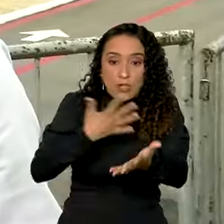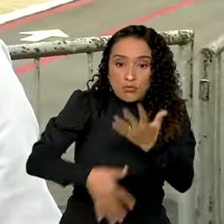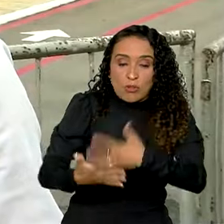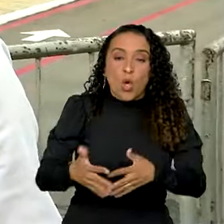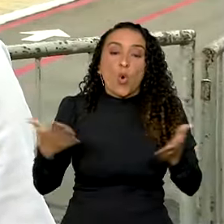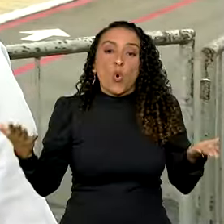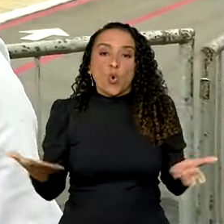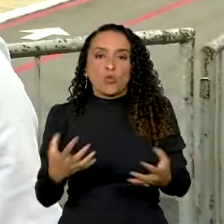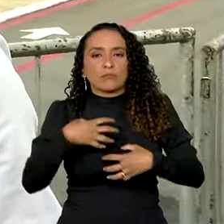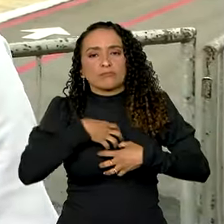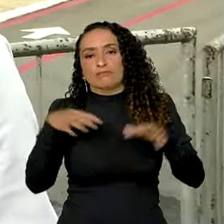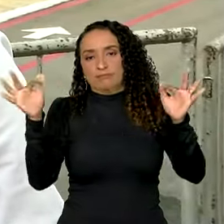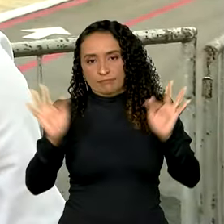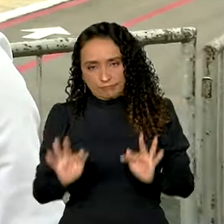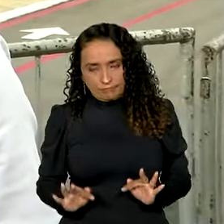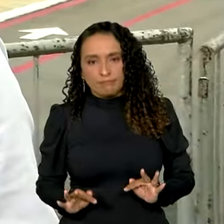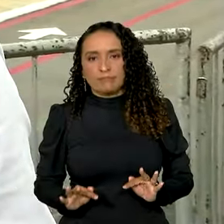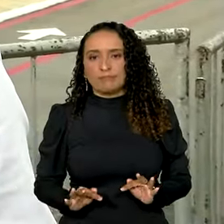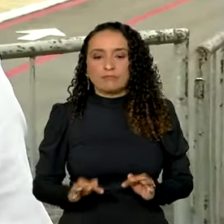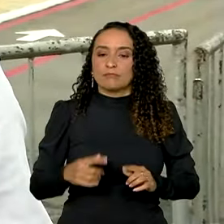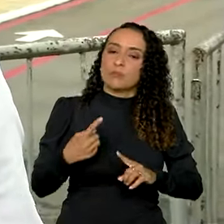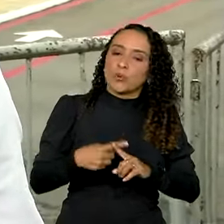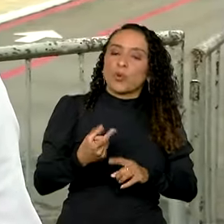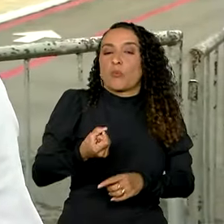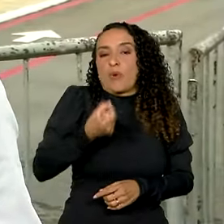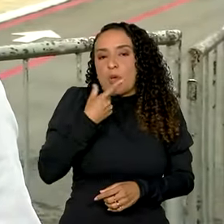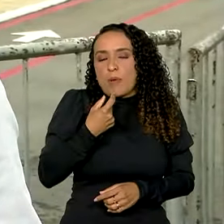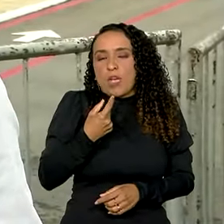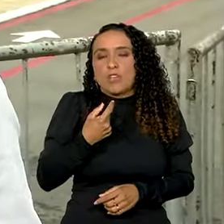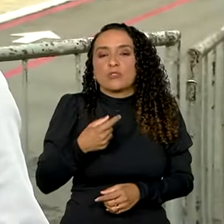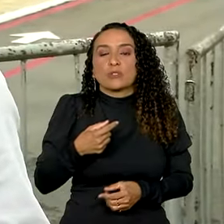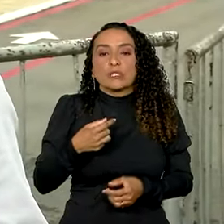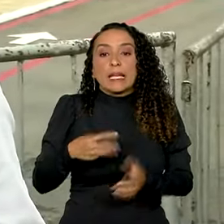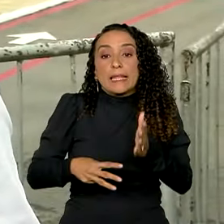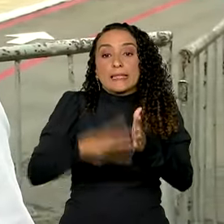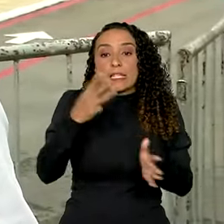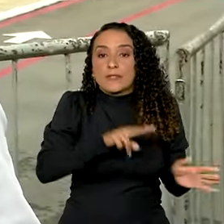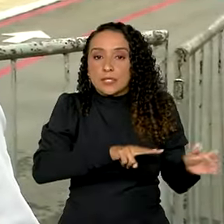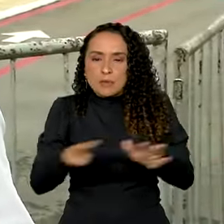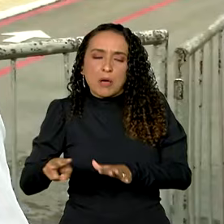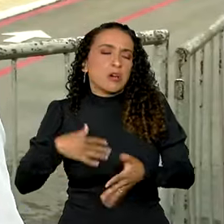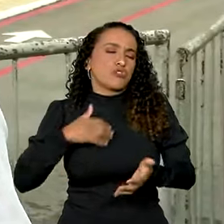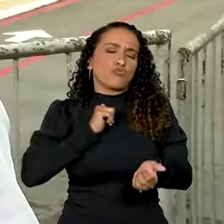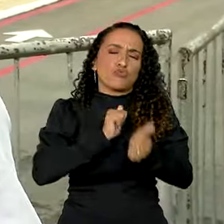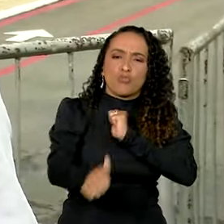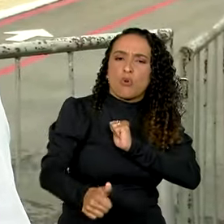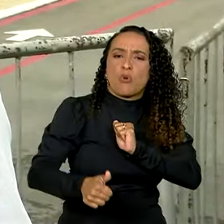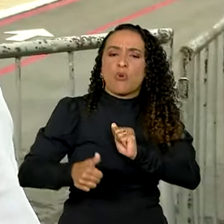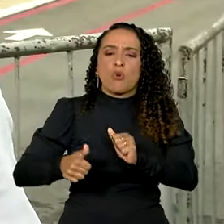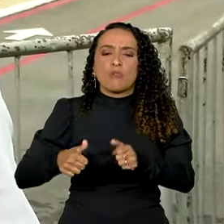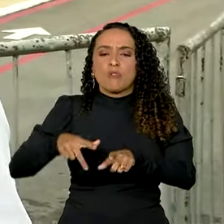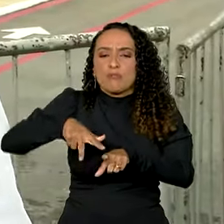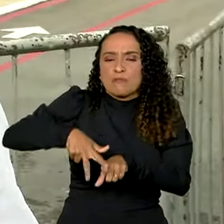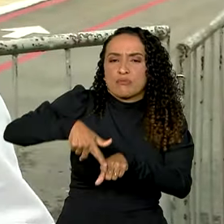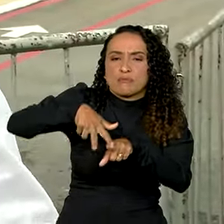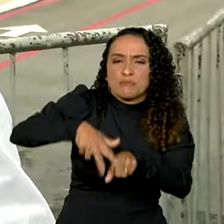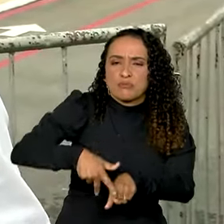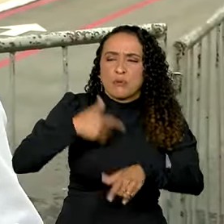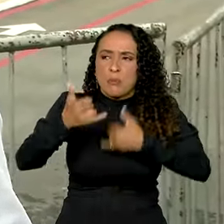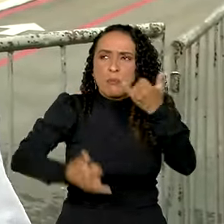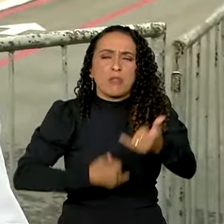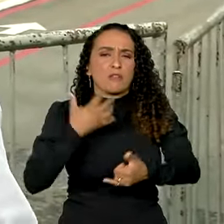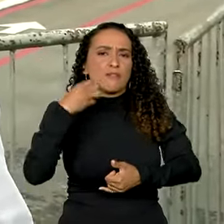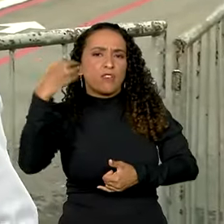me sinto muito mais feliz graças à profilaxia. Aplico três vezes por semana, jogo bola, surfo, ando, skate, brinco,